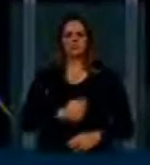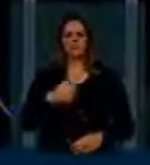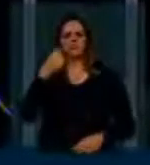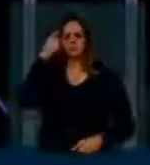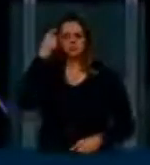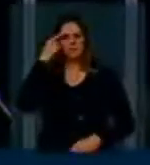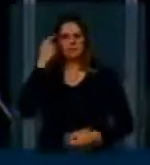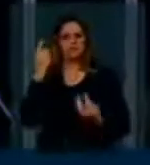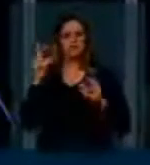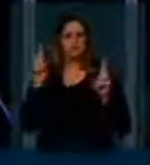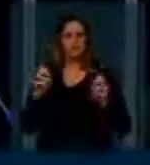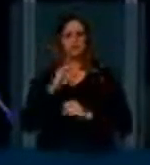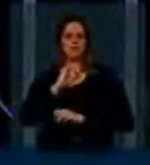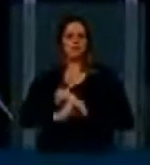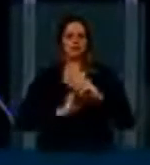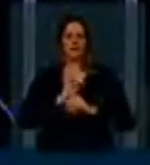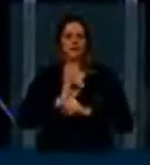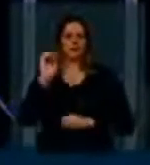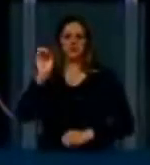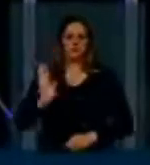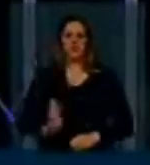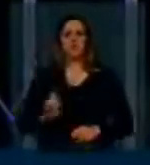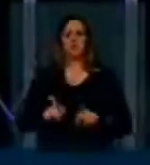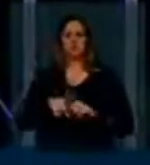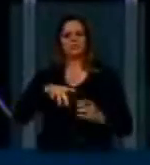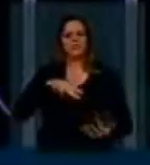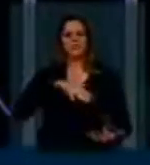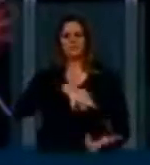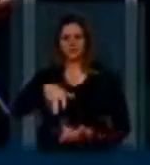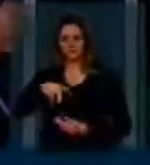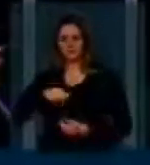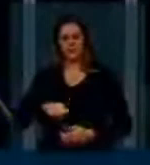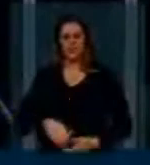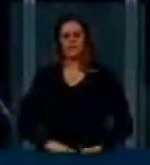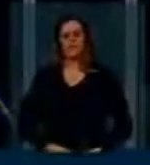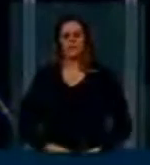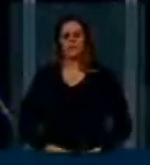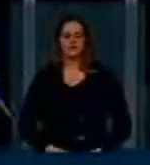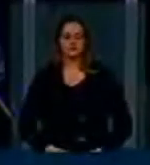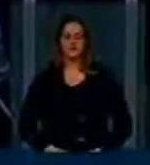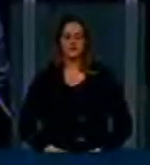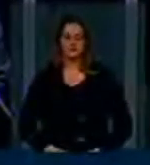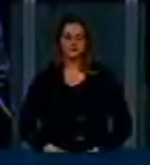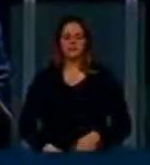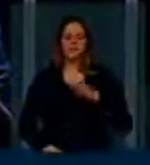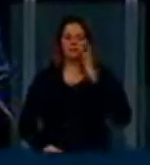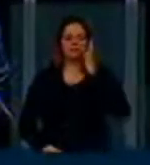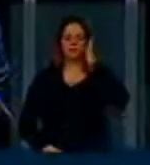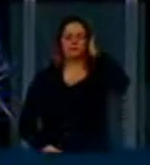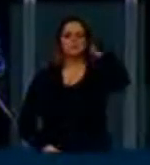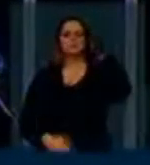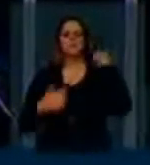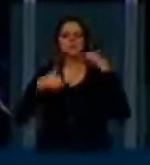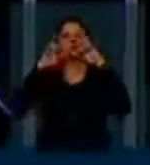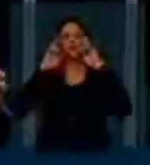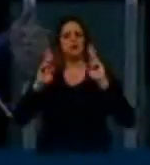da internet no Brasil e no mundo. A questão aqui, e eu respeito todas as